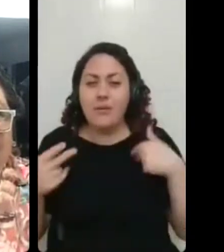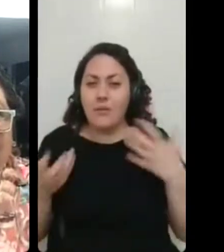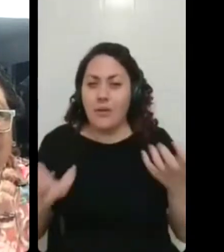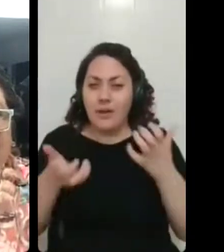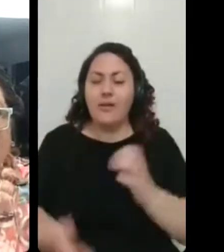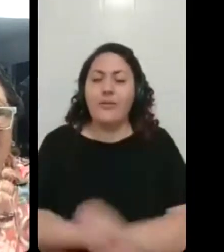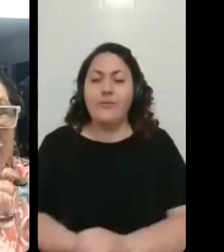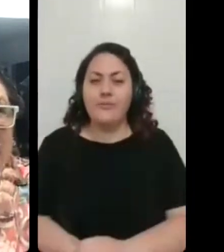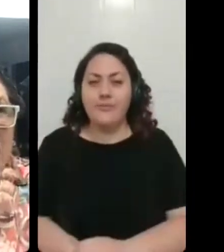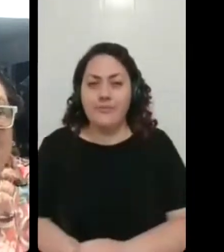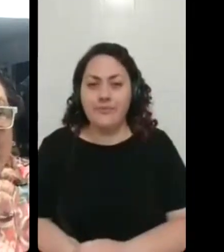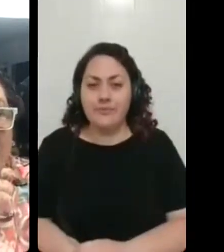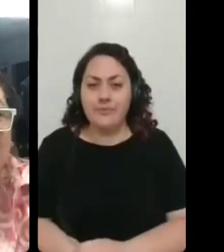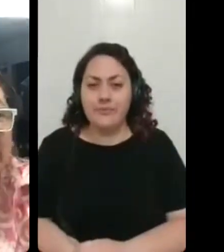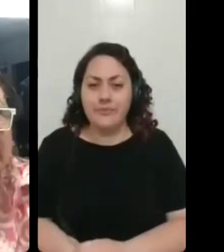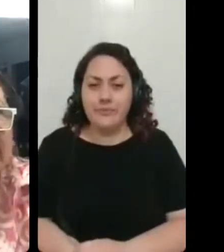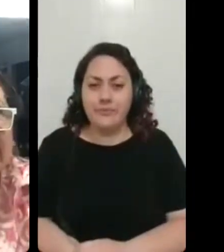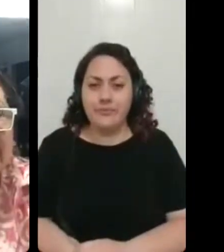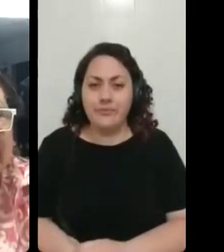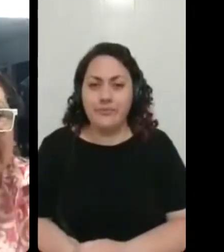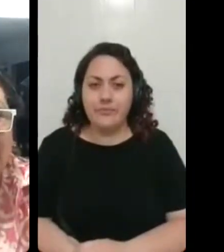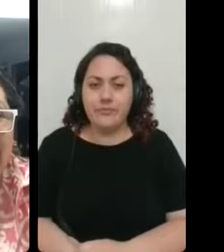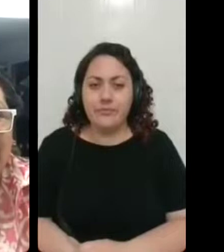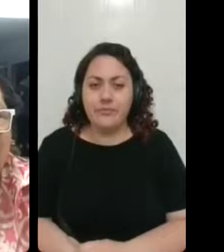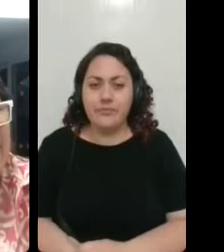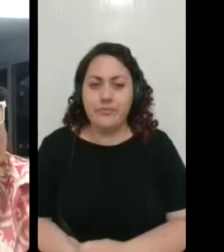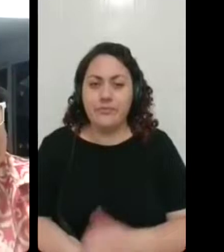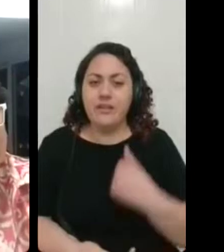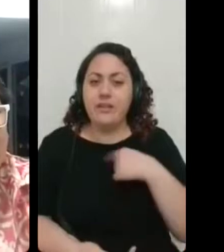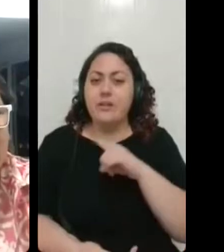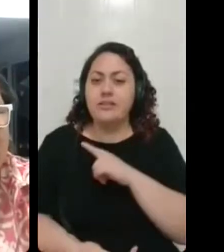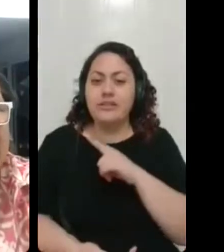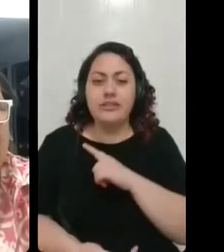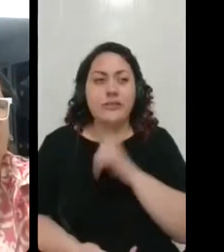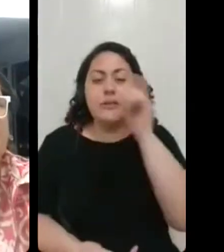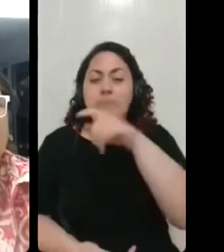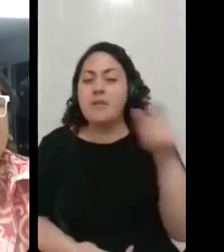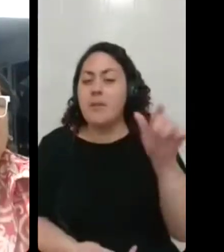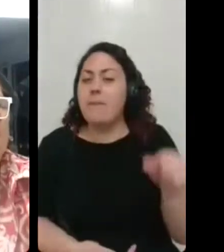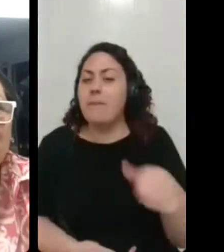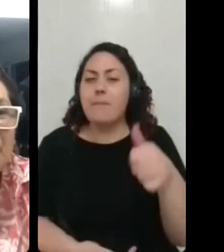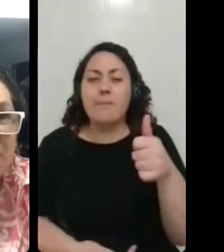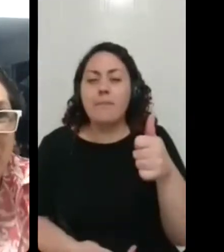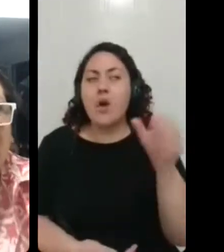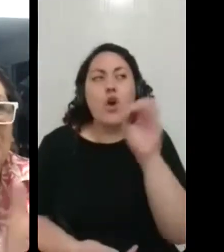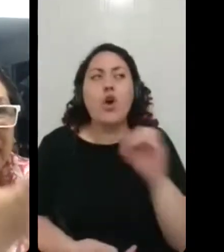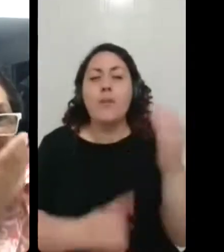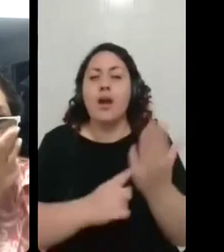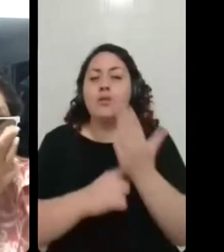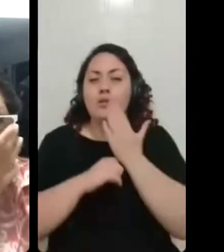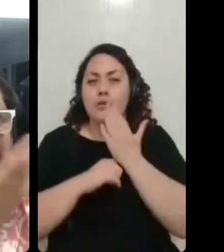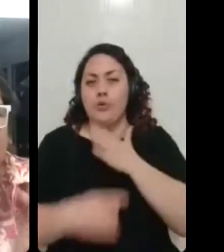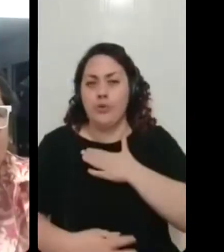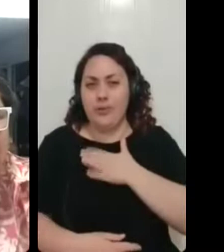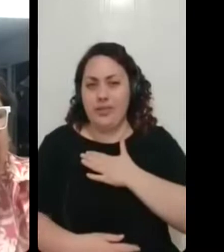E eu contei com pessoas maravilhosas, assim, pra me dar um suporte, uma